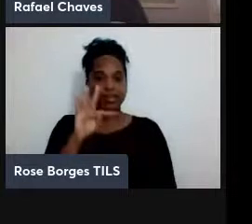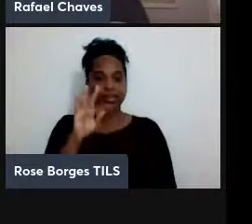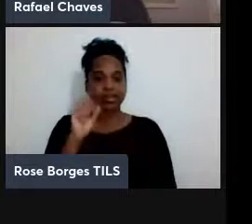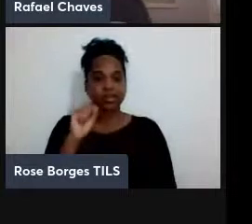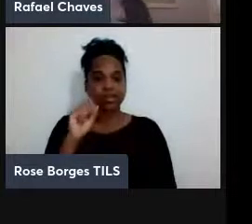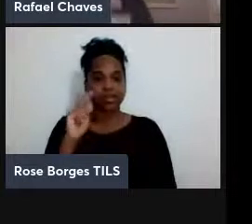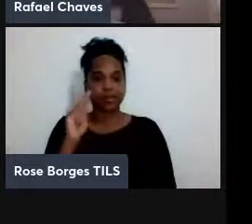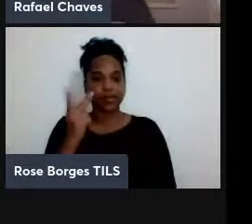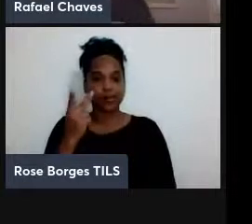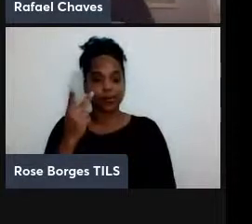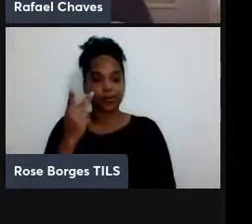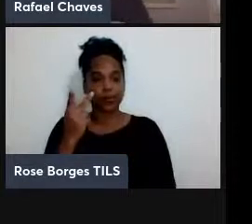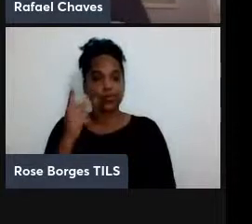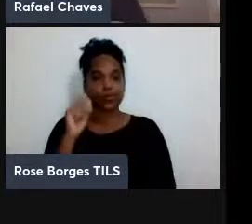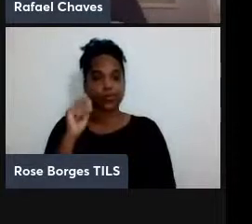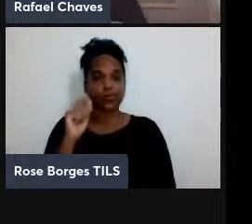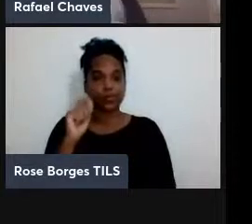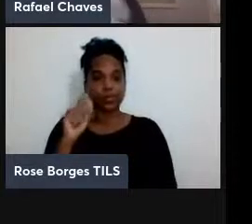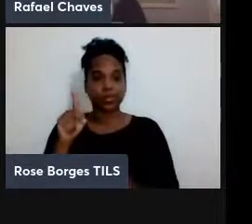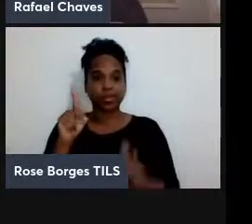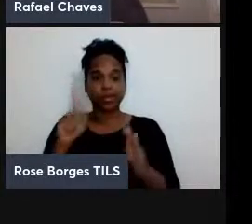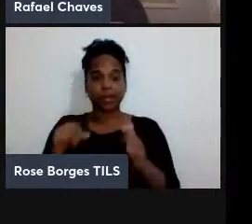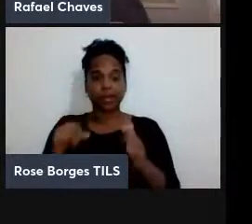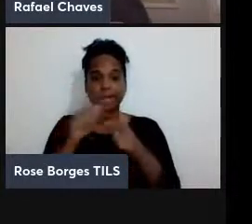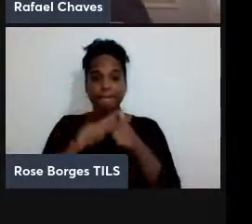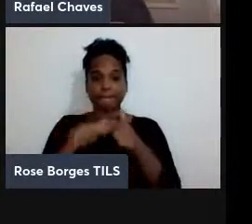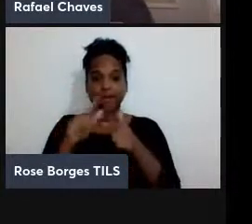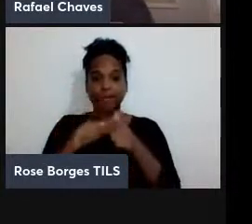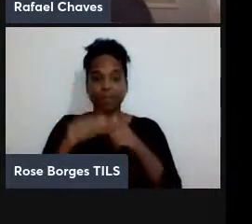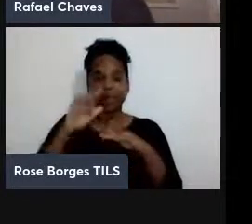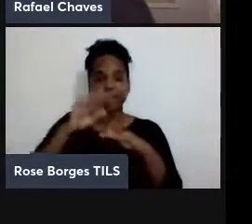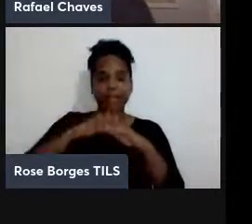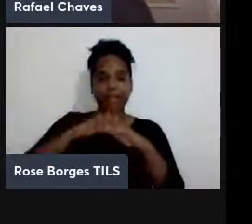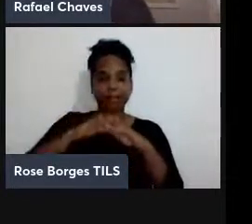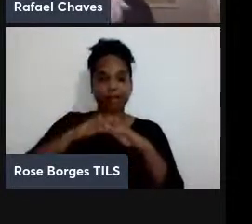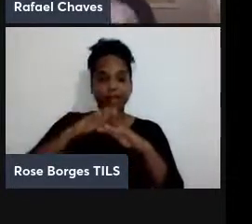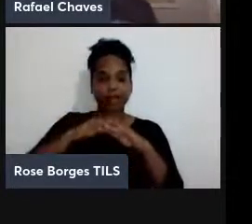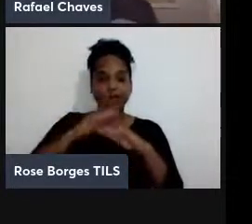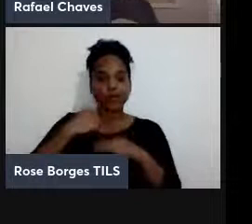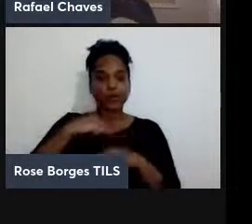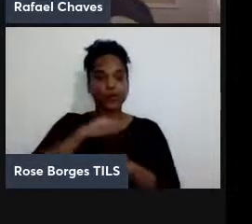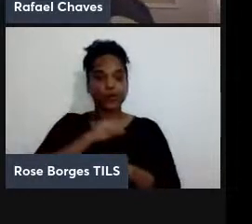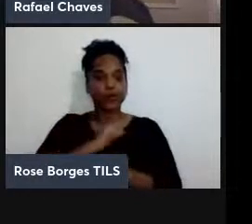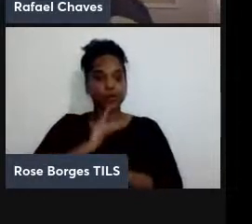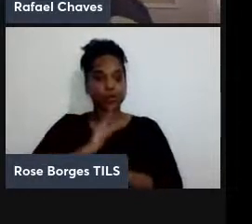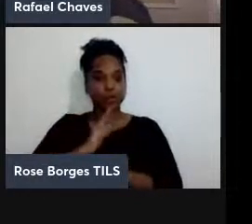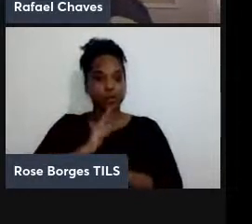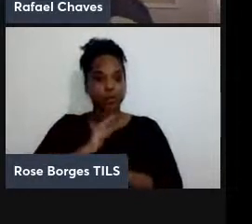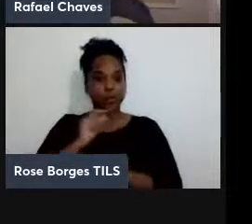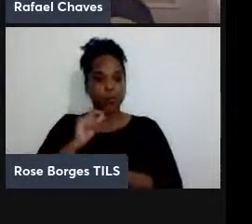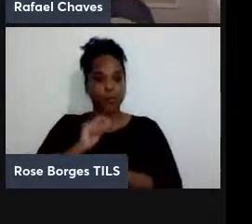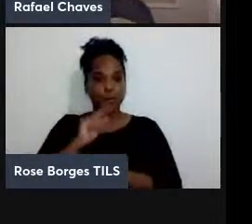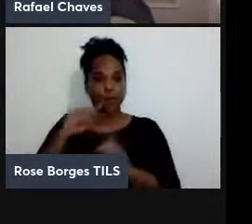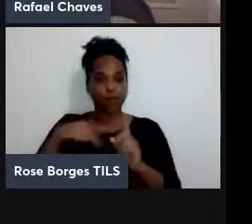problema matemático bem definido no qual a gente tem uma vantagem plântica então a gente tem uma certa função f de x que